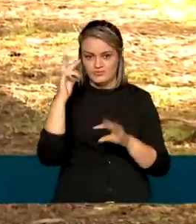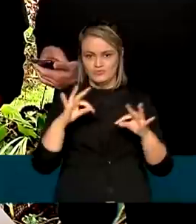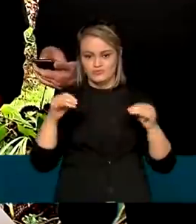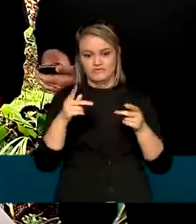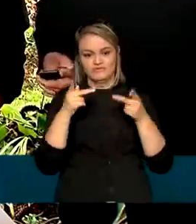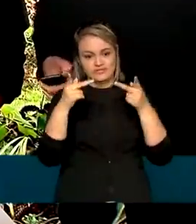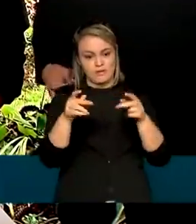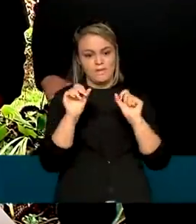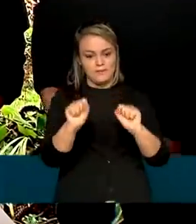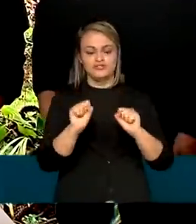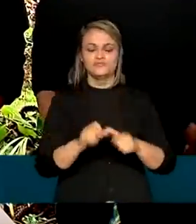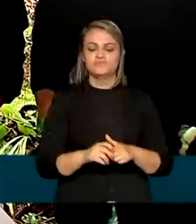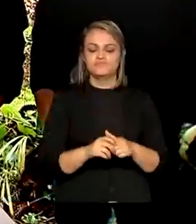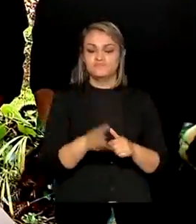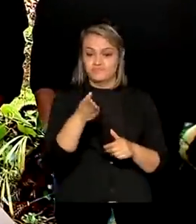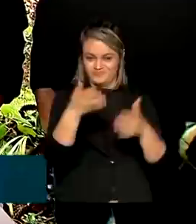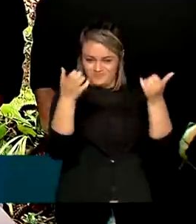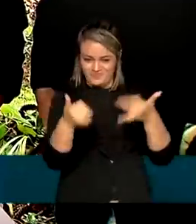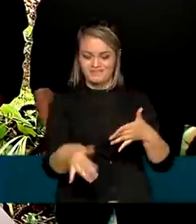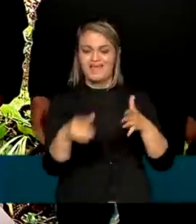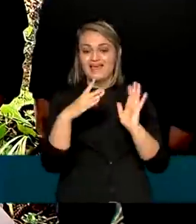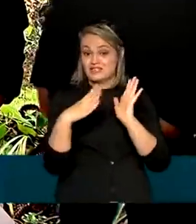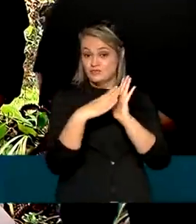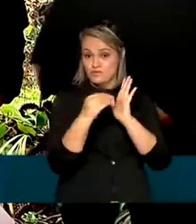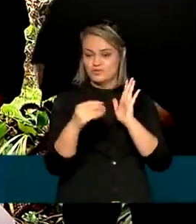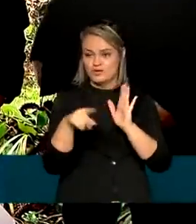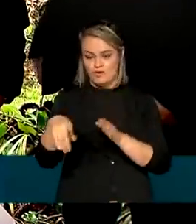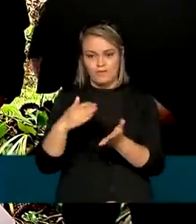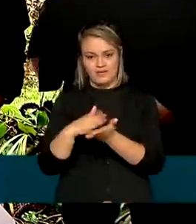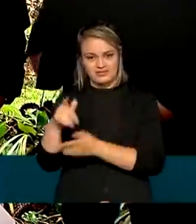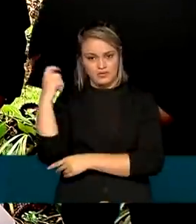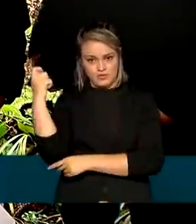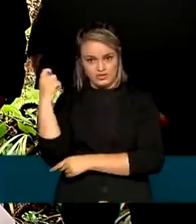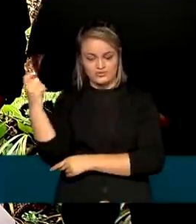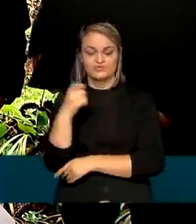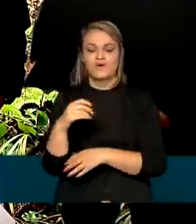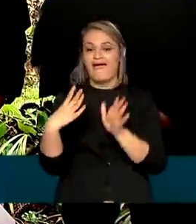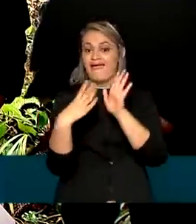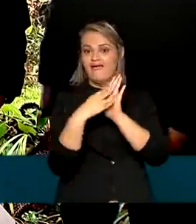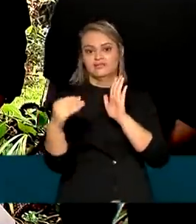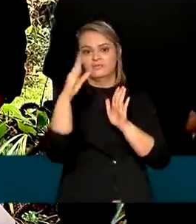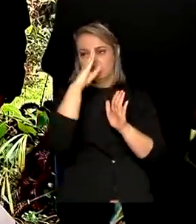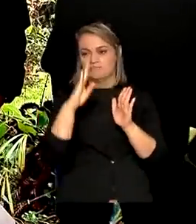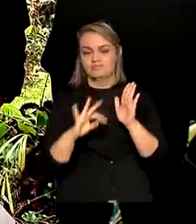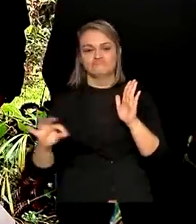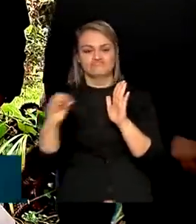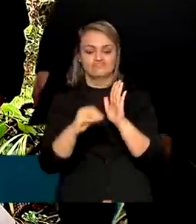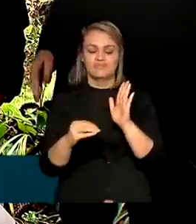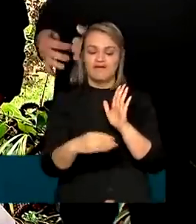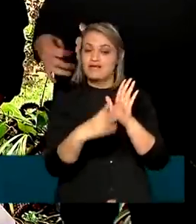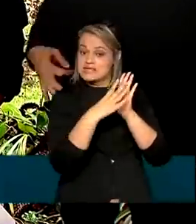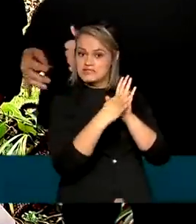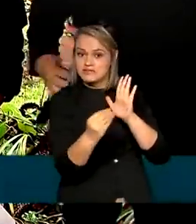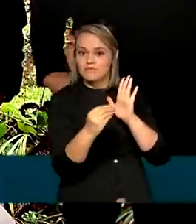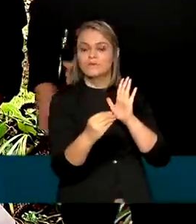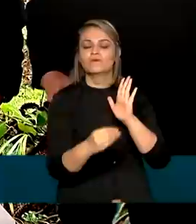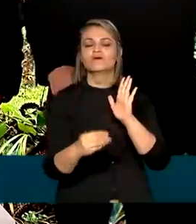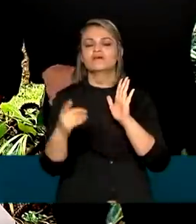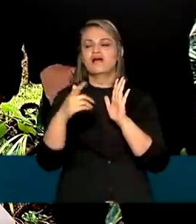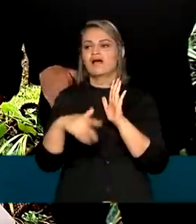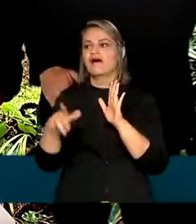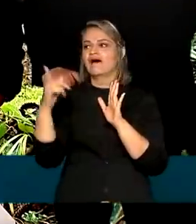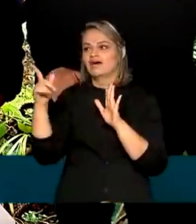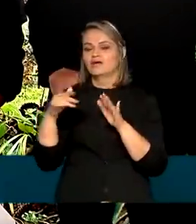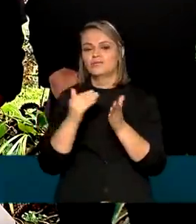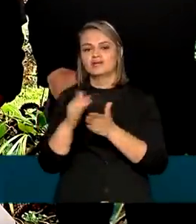todos. Esse novo modelo, que começa pelo Rio Grande do Sul, é exemplo para todo o resto do Brasil. É a partir desse modelo que nós faremos, por